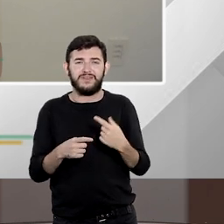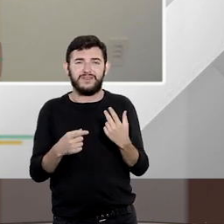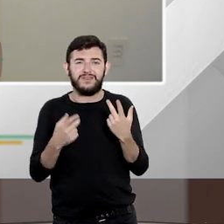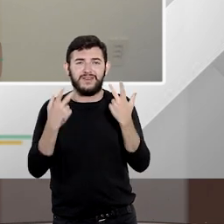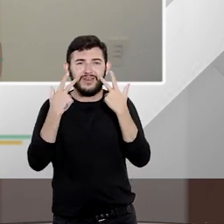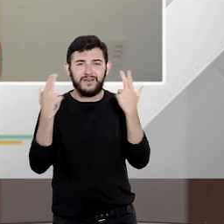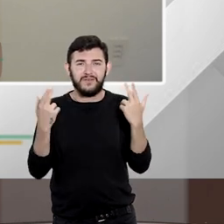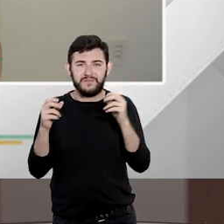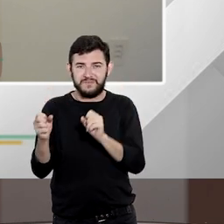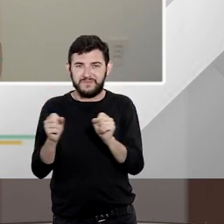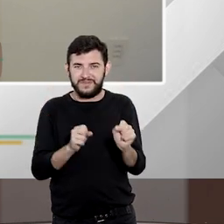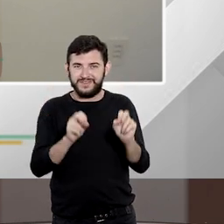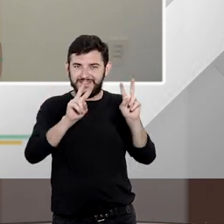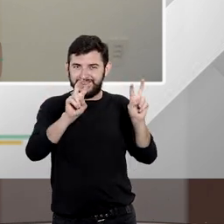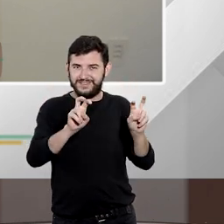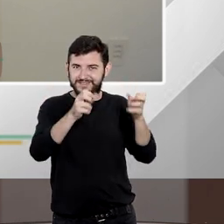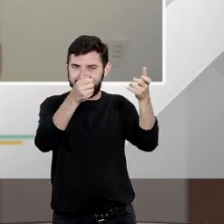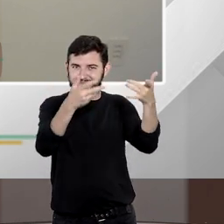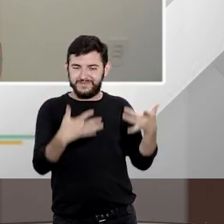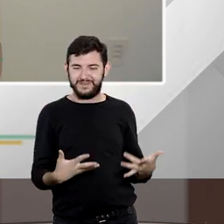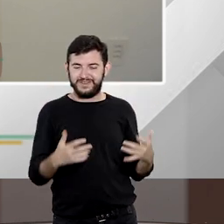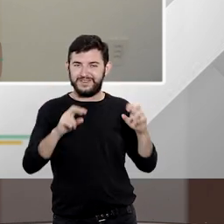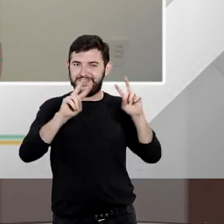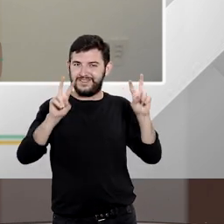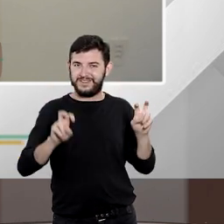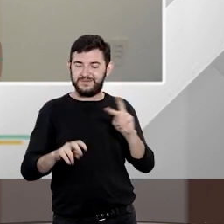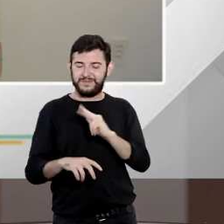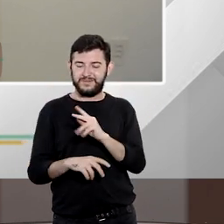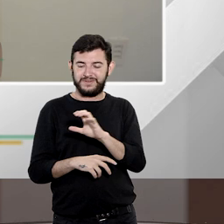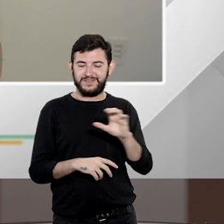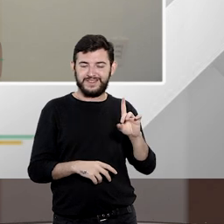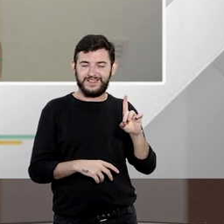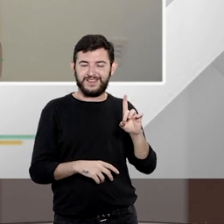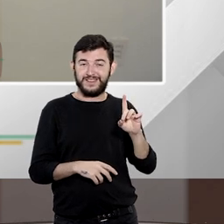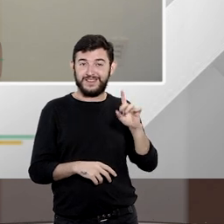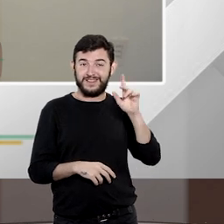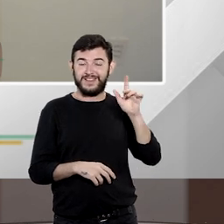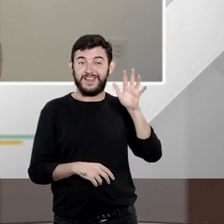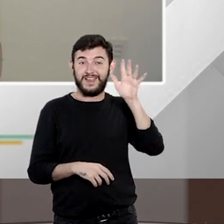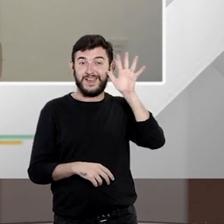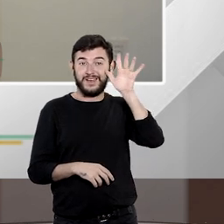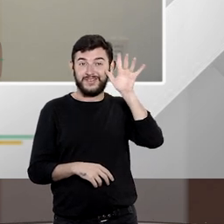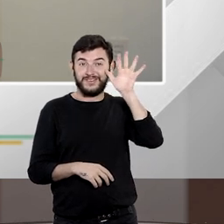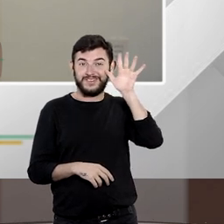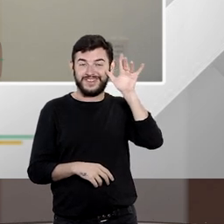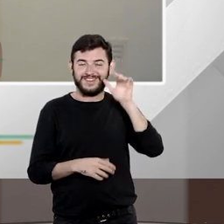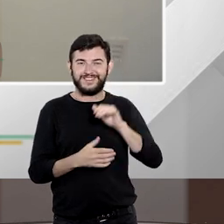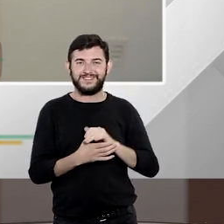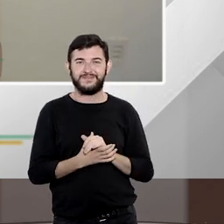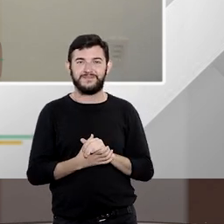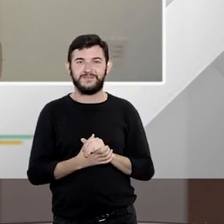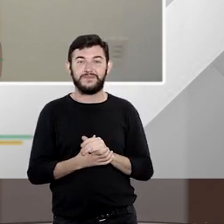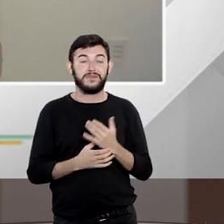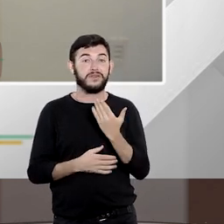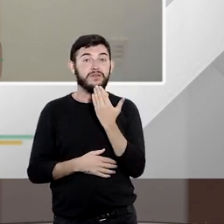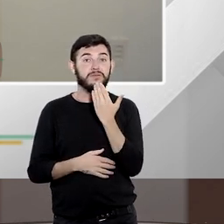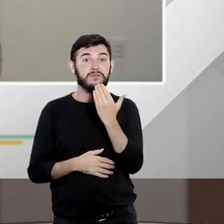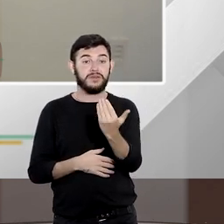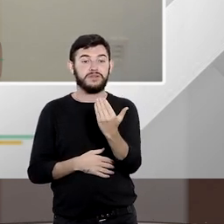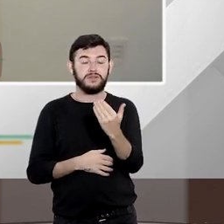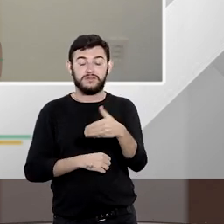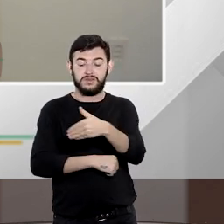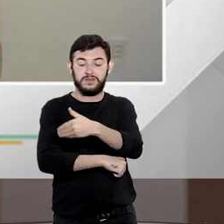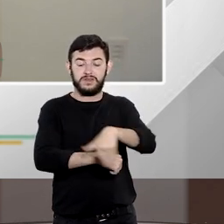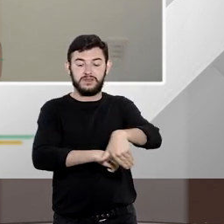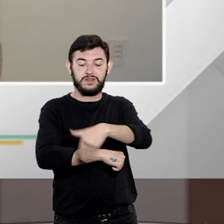curiosidade pode falar o assunto desse habeas data por curiosidade sim ele era um pedido de retificação de endereço